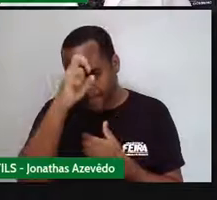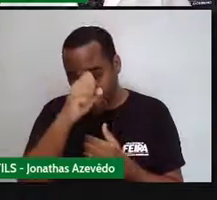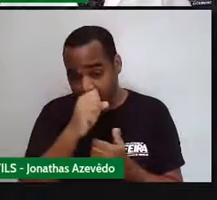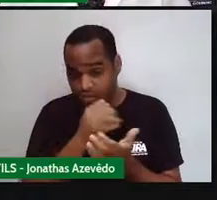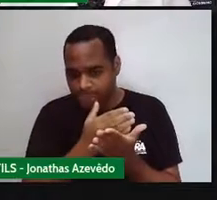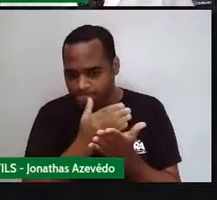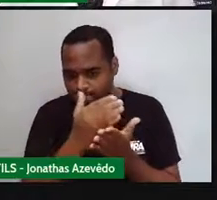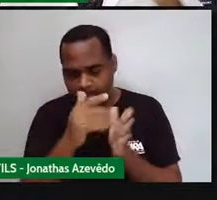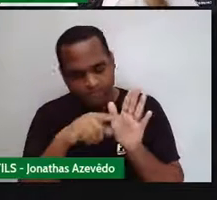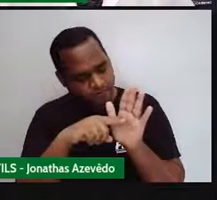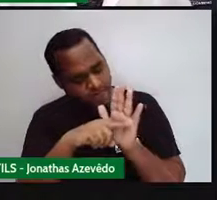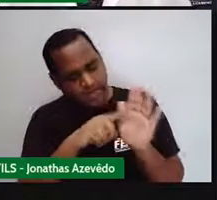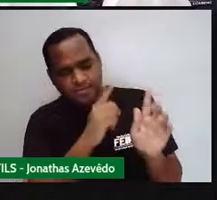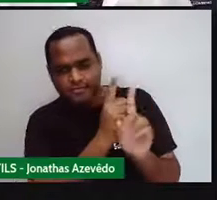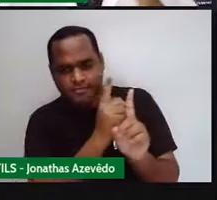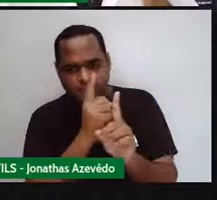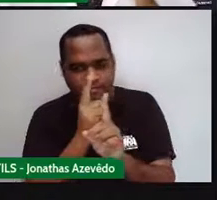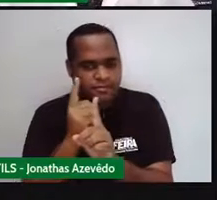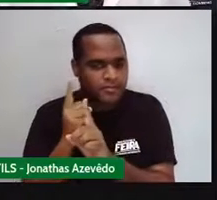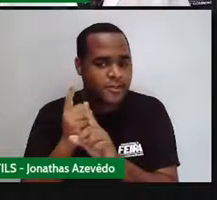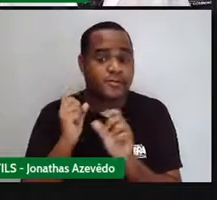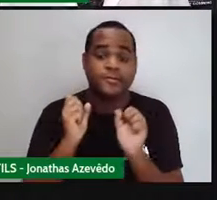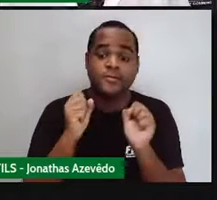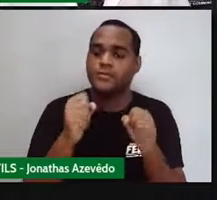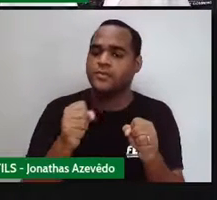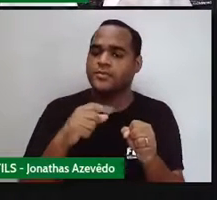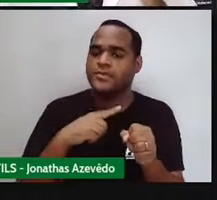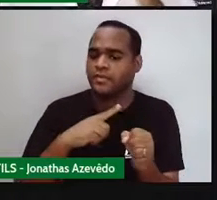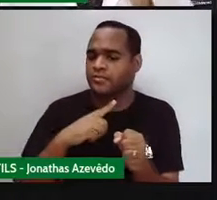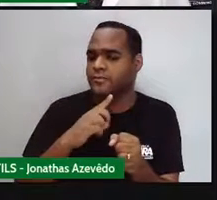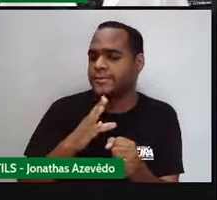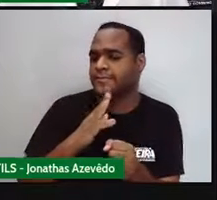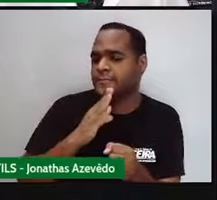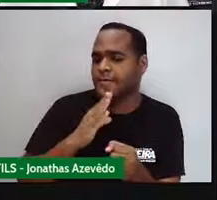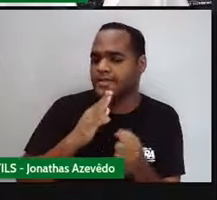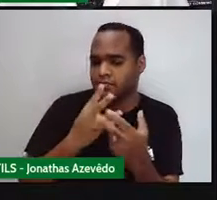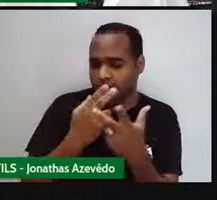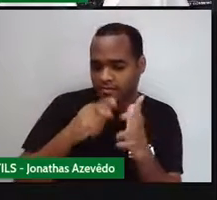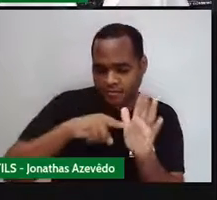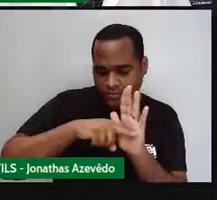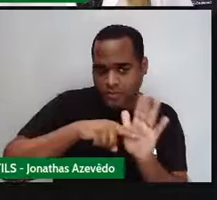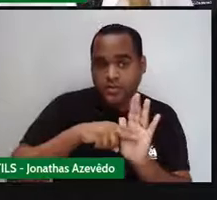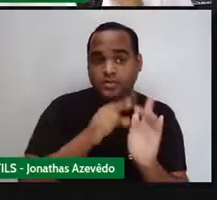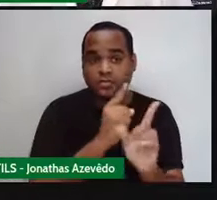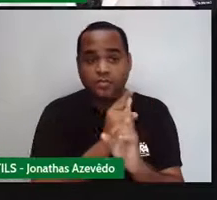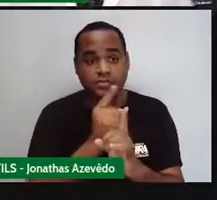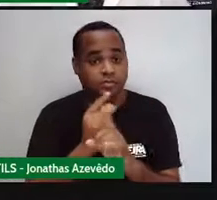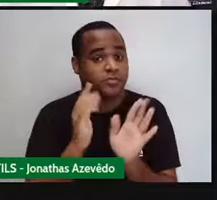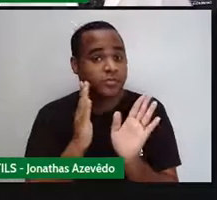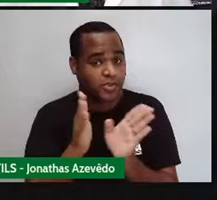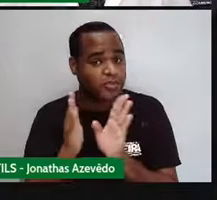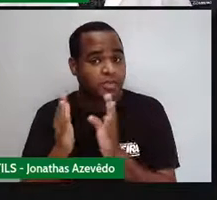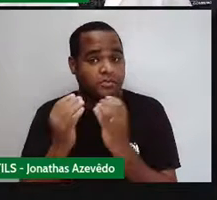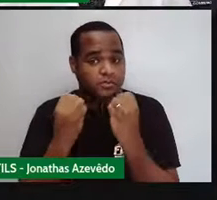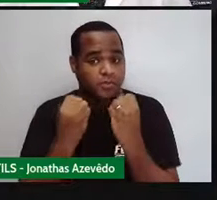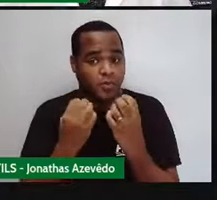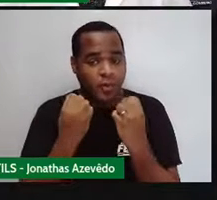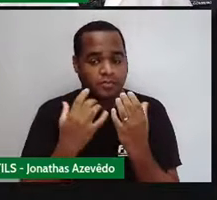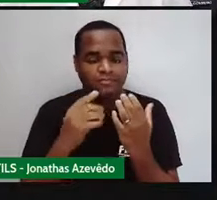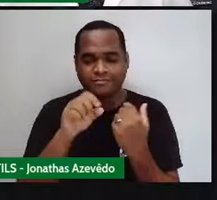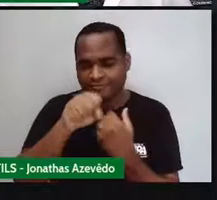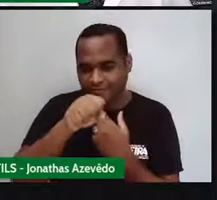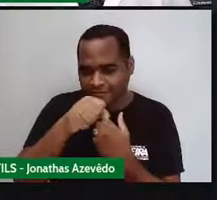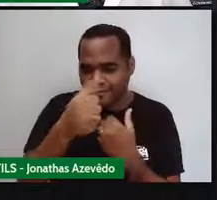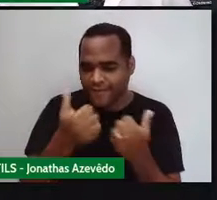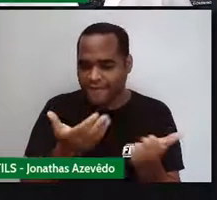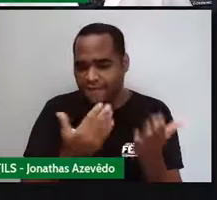nossa investigação partindo desse conhecimento que a gente já tem. Bom, então, é isso aí.